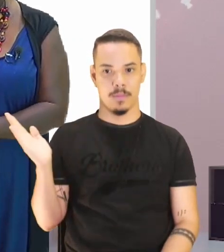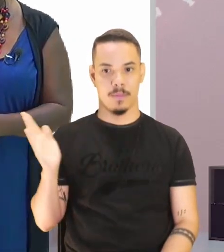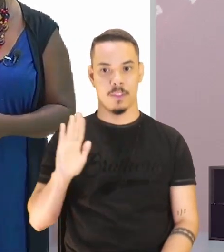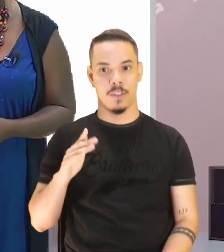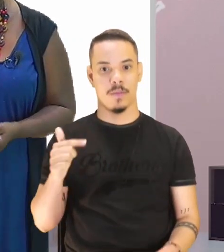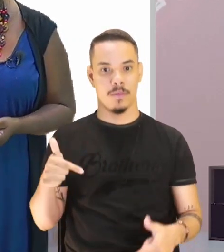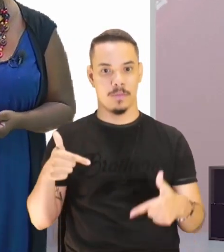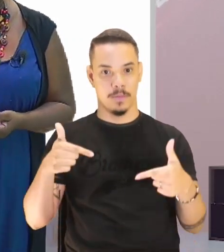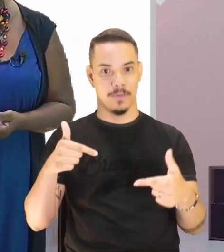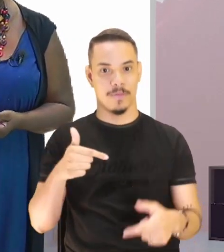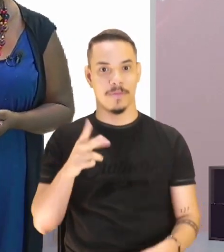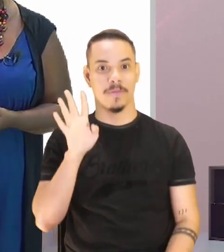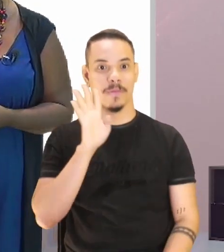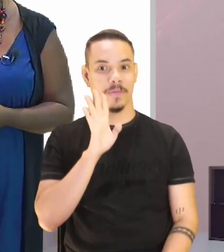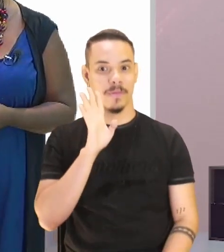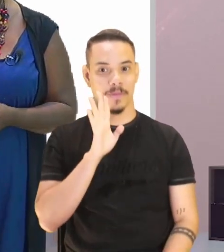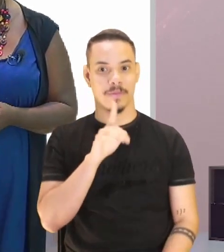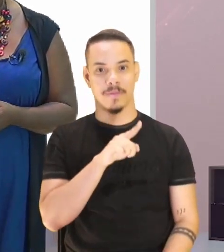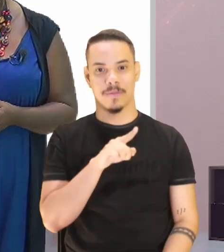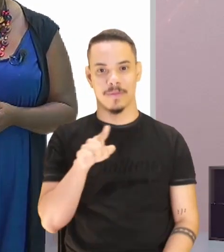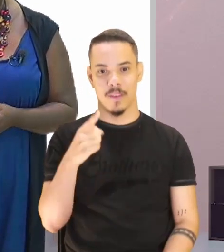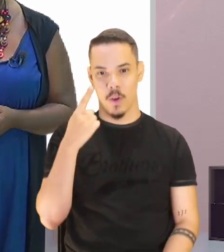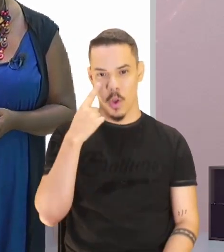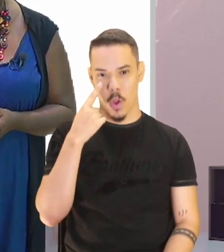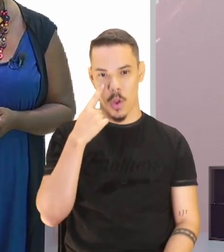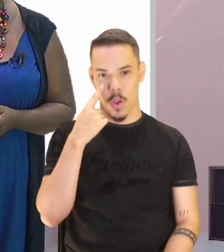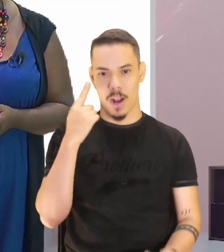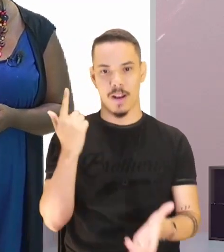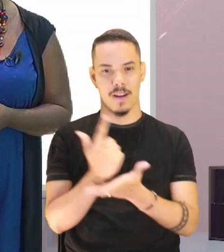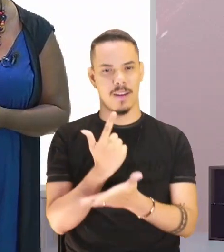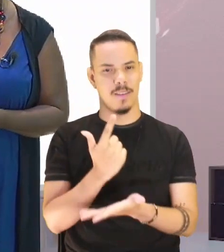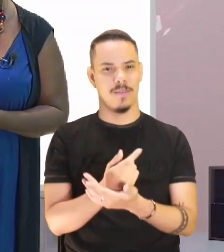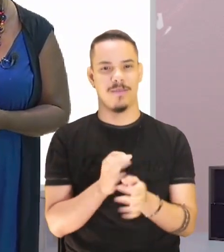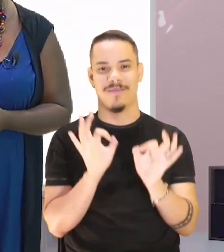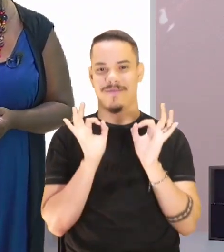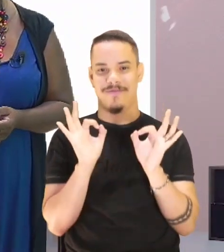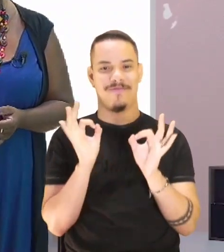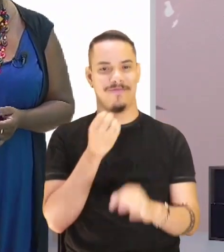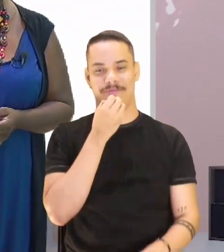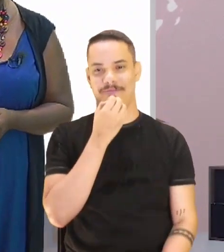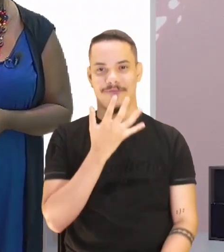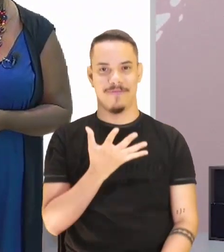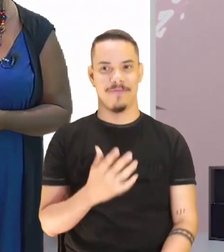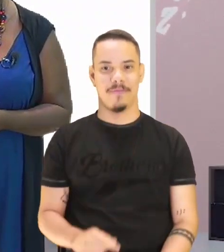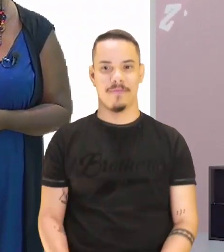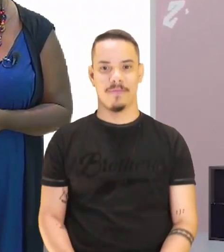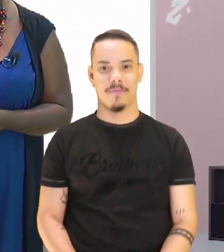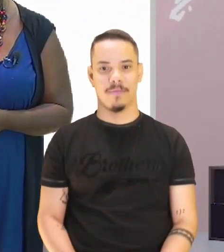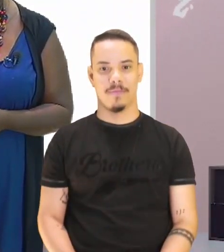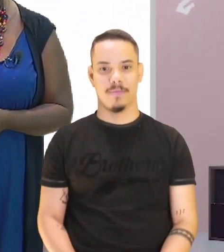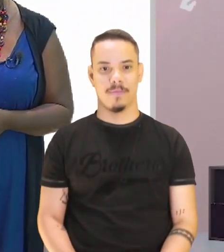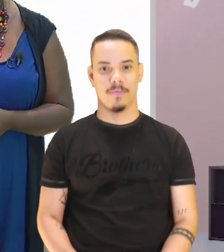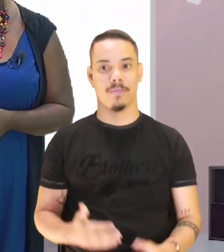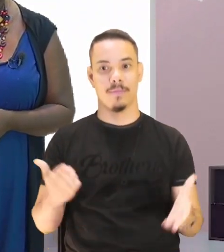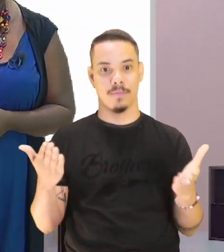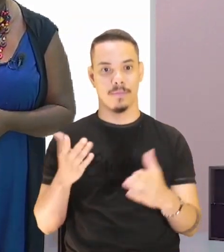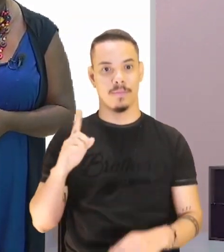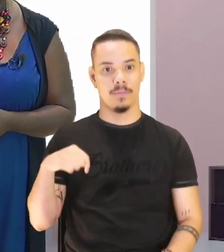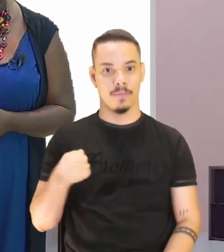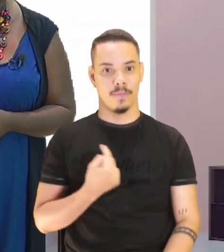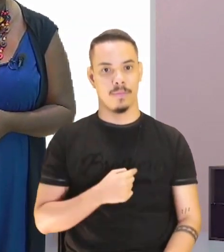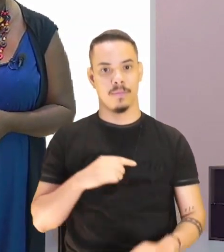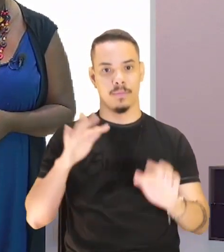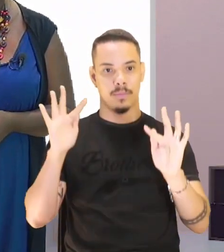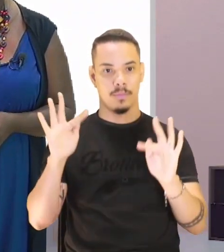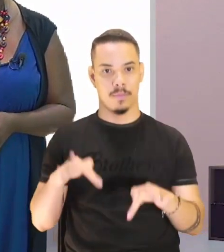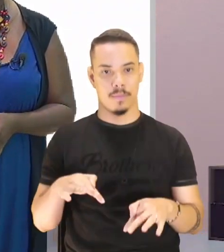Marcando aqui, presente aqui, você pode ver, olha o olhar. Olha o livro, ficou show. Isso aí. Muito bem, então nós vamos encerrar e